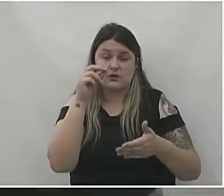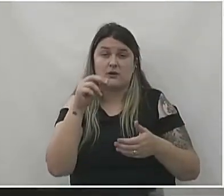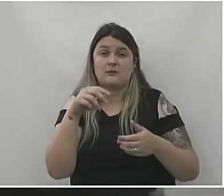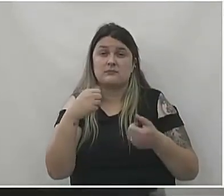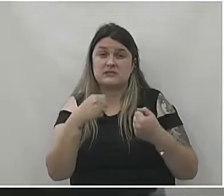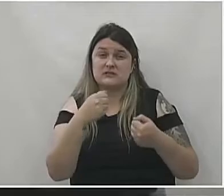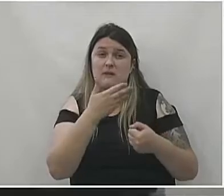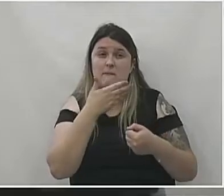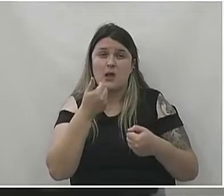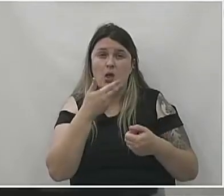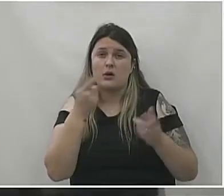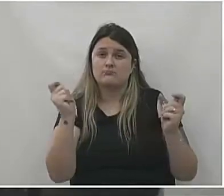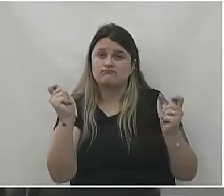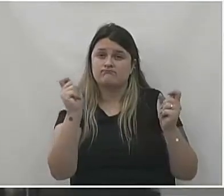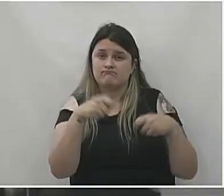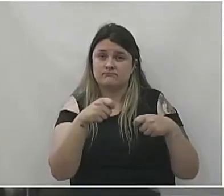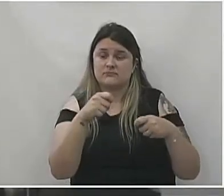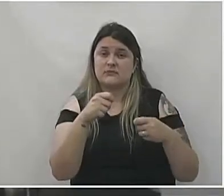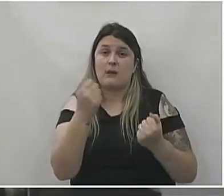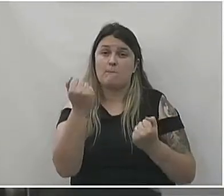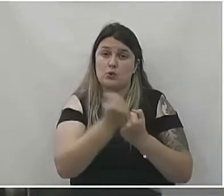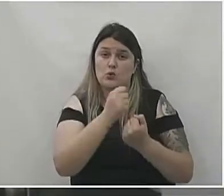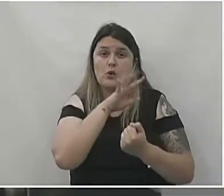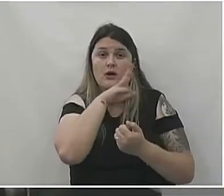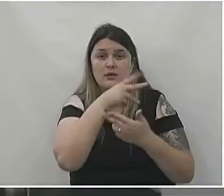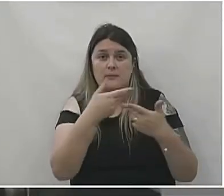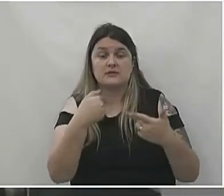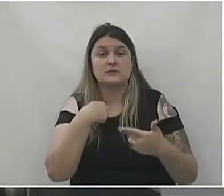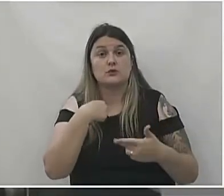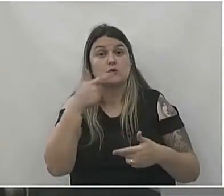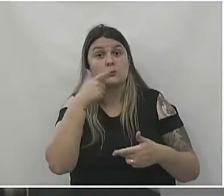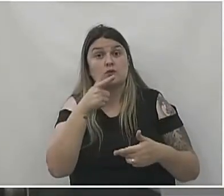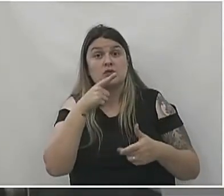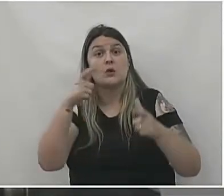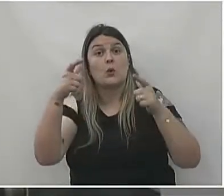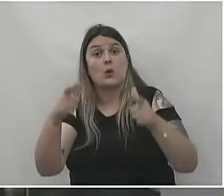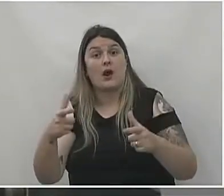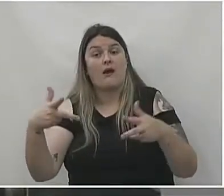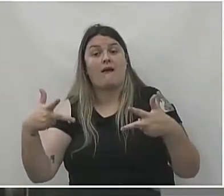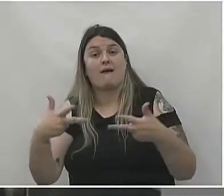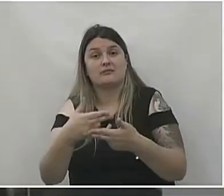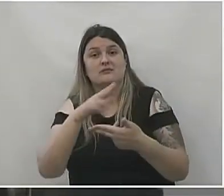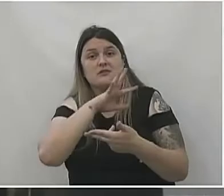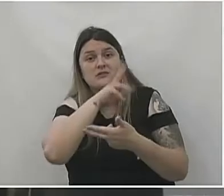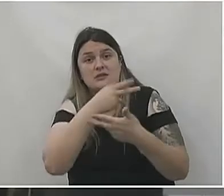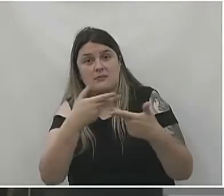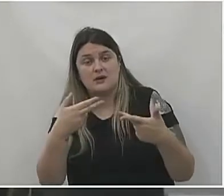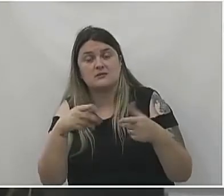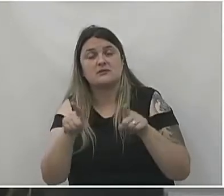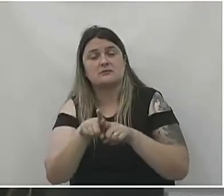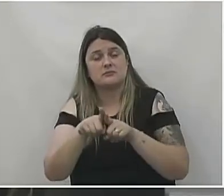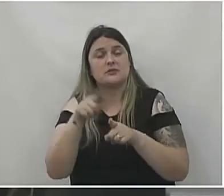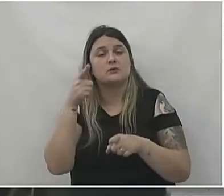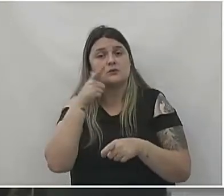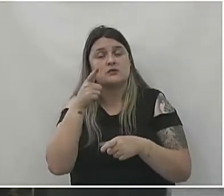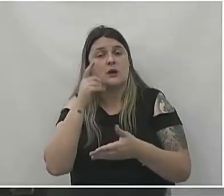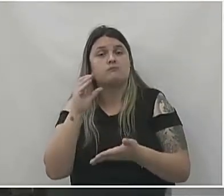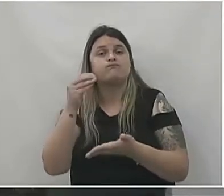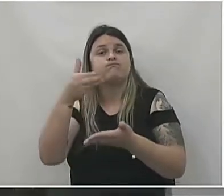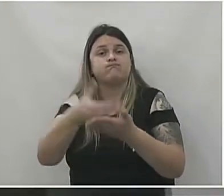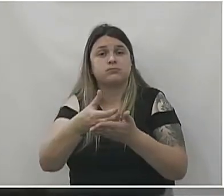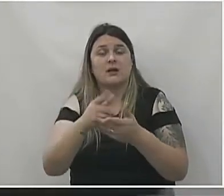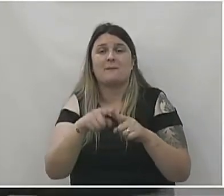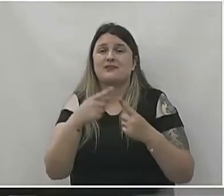melhores condições na causa animal. Tanto que consegui um castra móvel e alguns recursos nesse sentido.